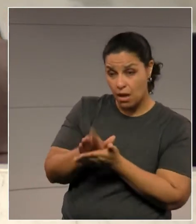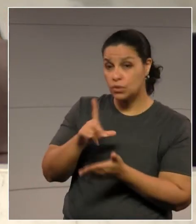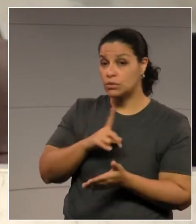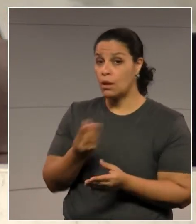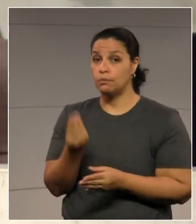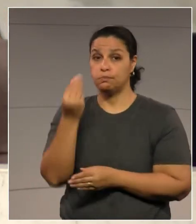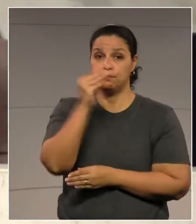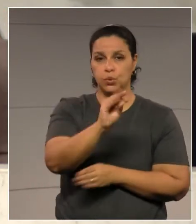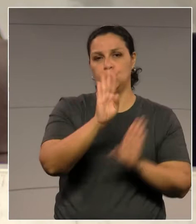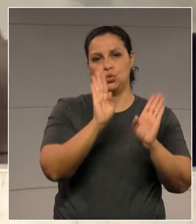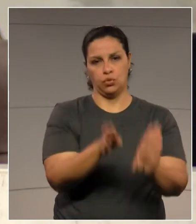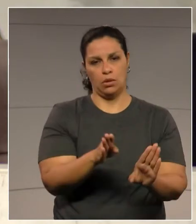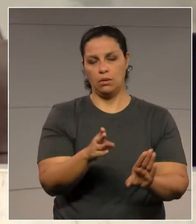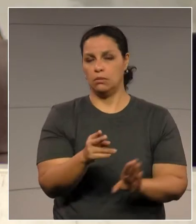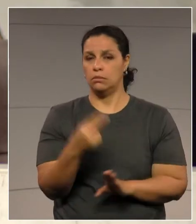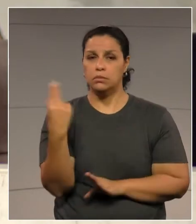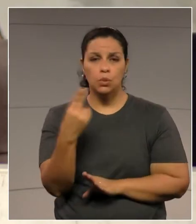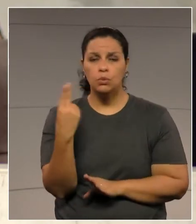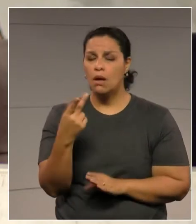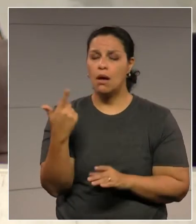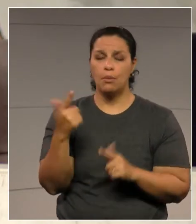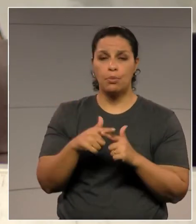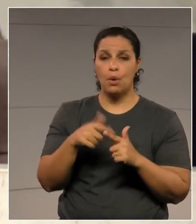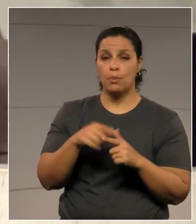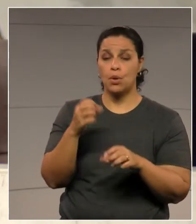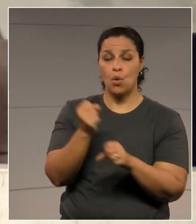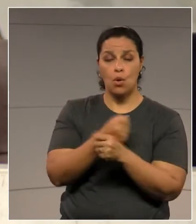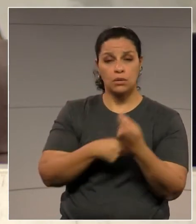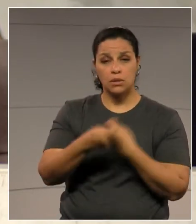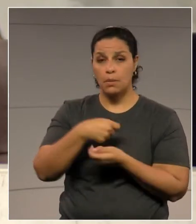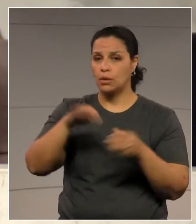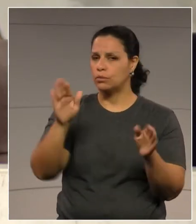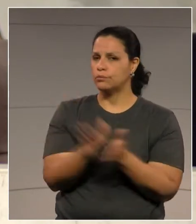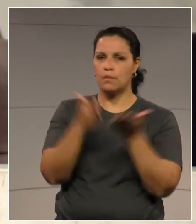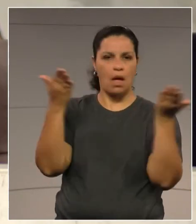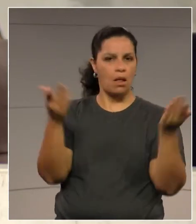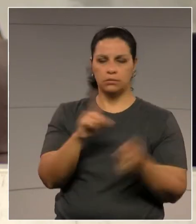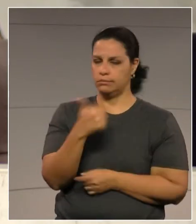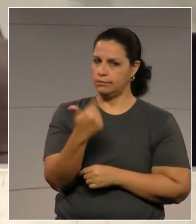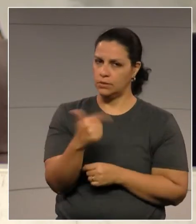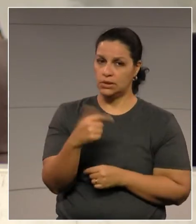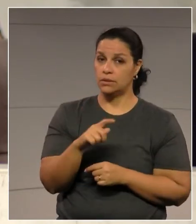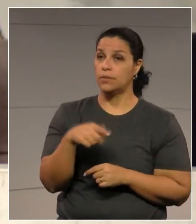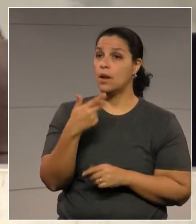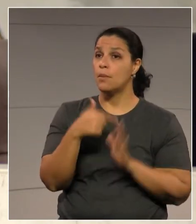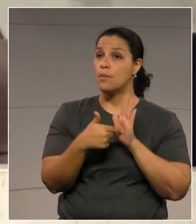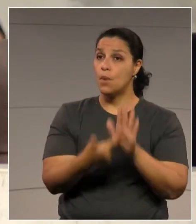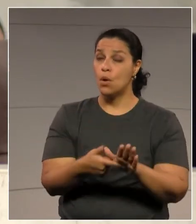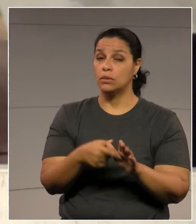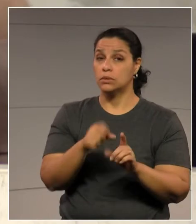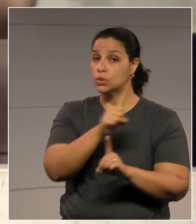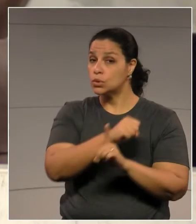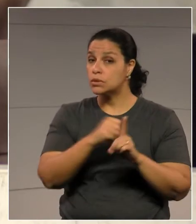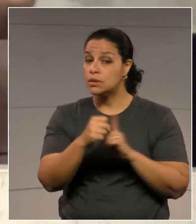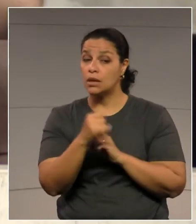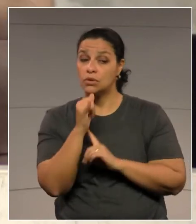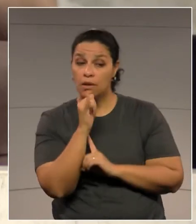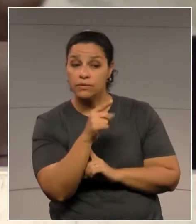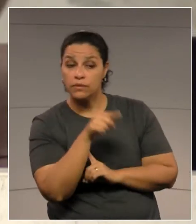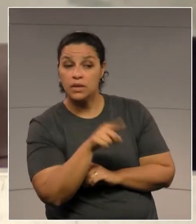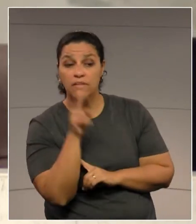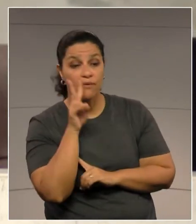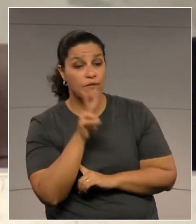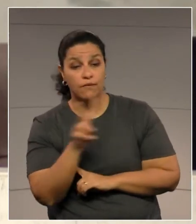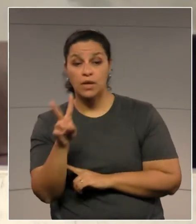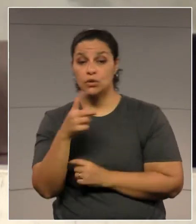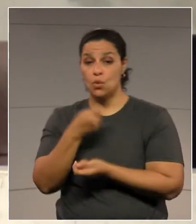contemplada. Não existe no orçamento nenhuma mágica. Esse é o sinal que o Estado manda para a sociedade. Olhem para